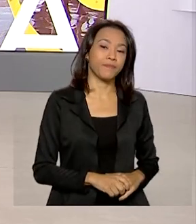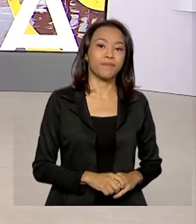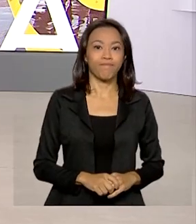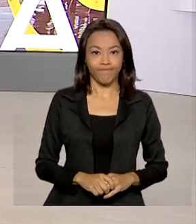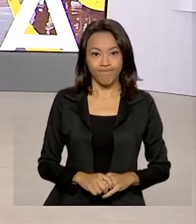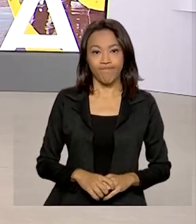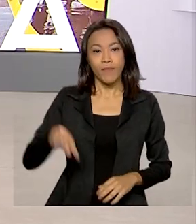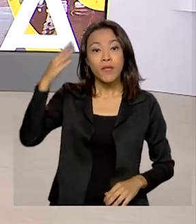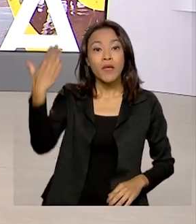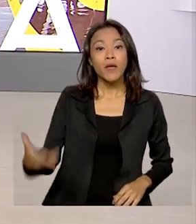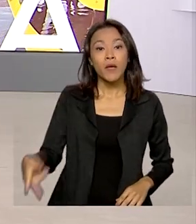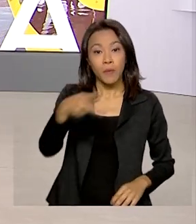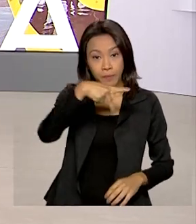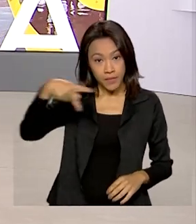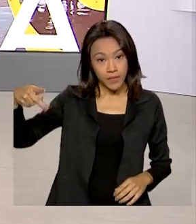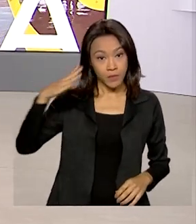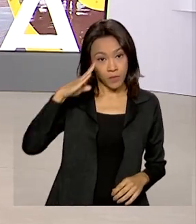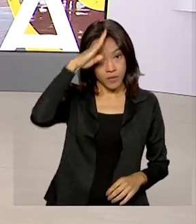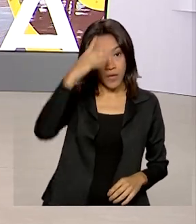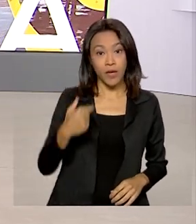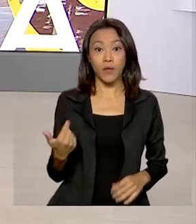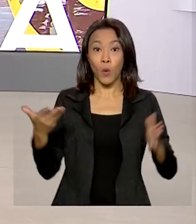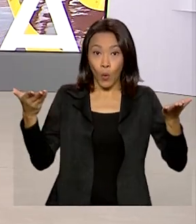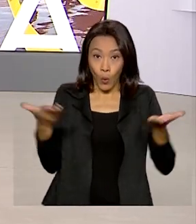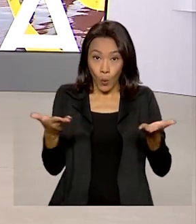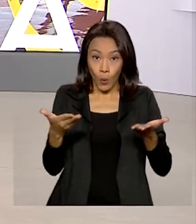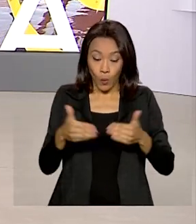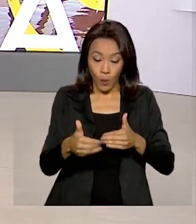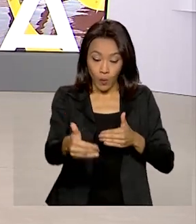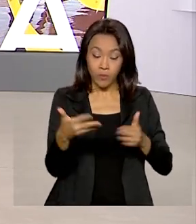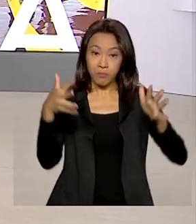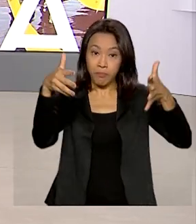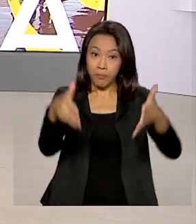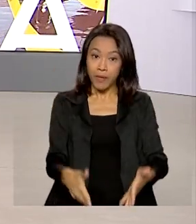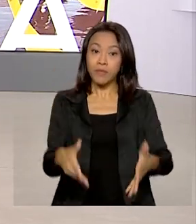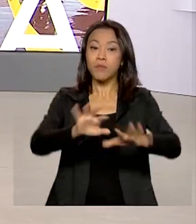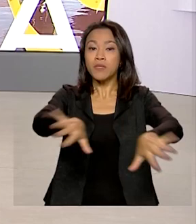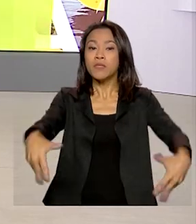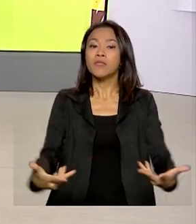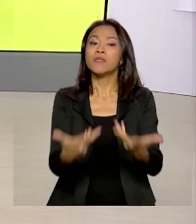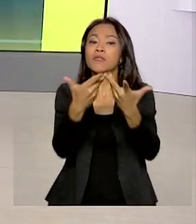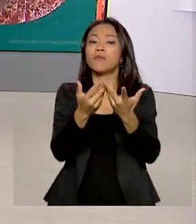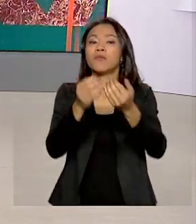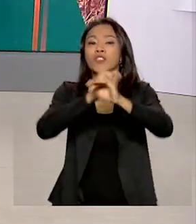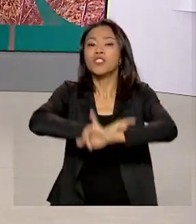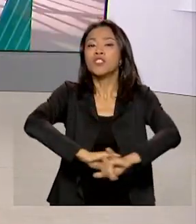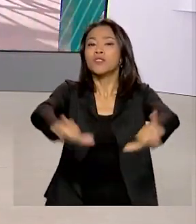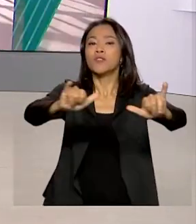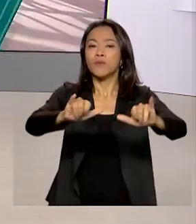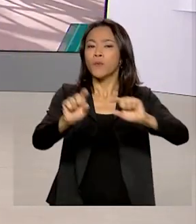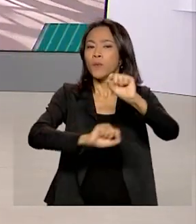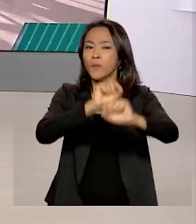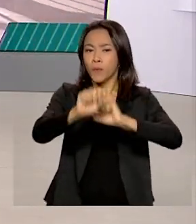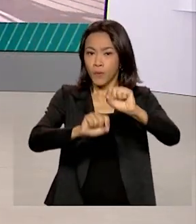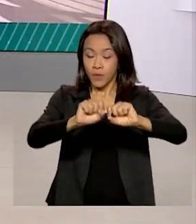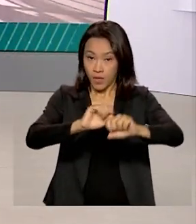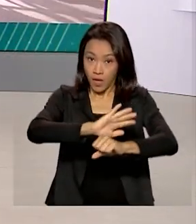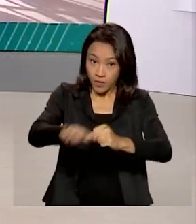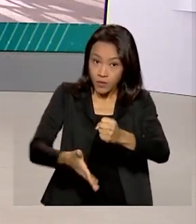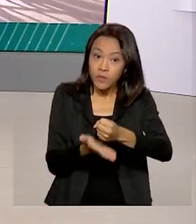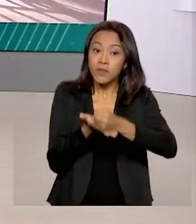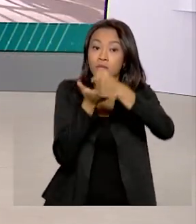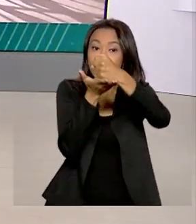O presidente Jair Bolsonaro participa hoje de cerimônia de lançamento de incentivo à produção sustentável de